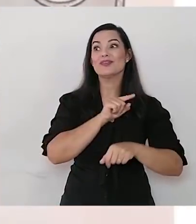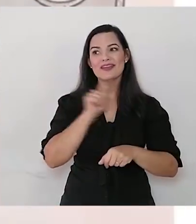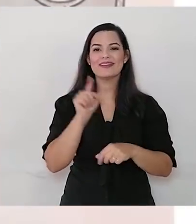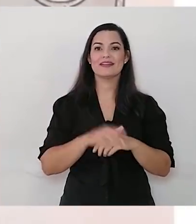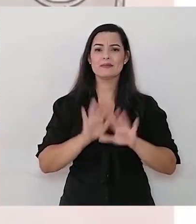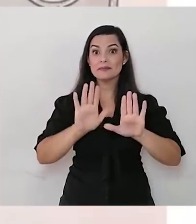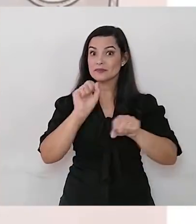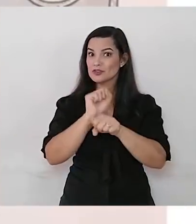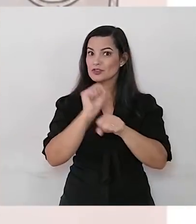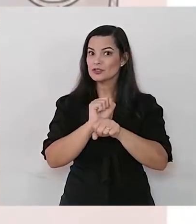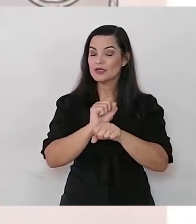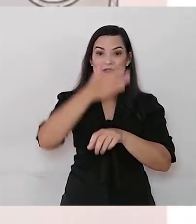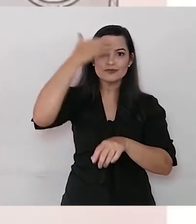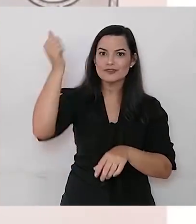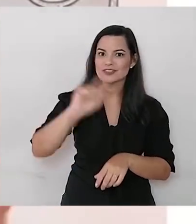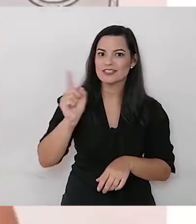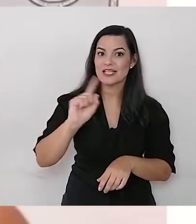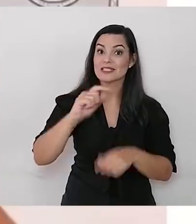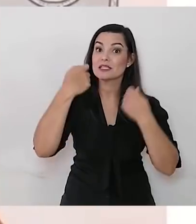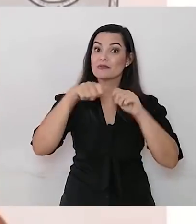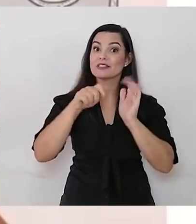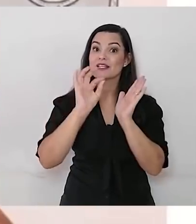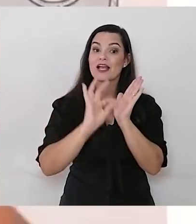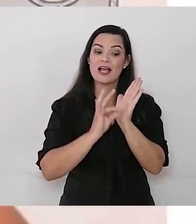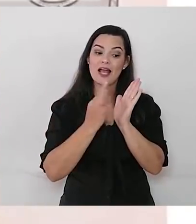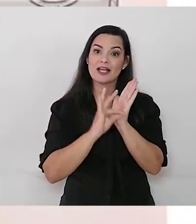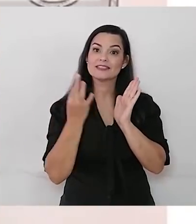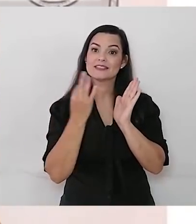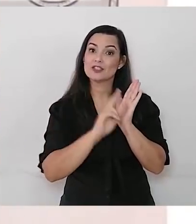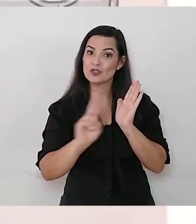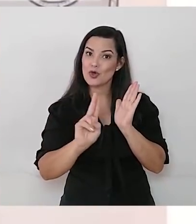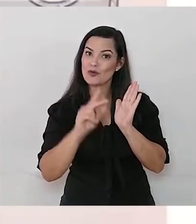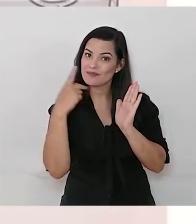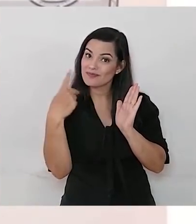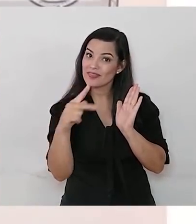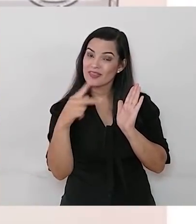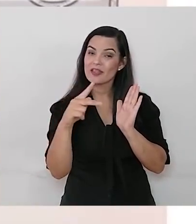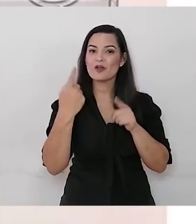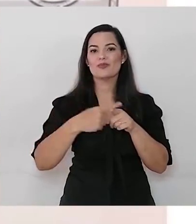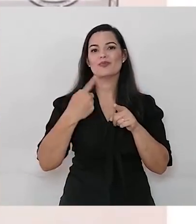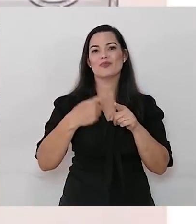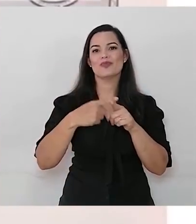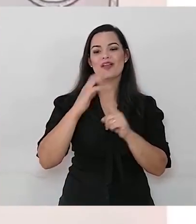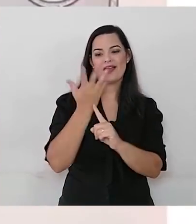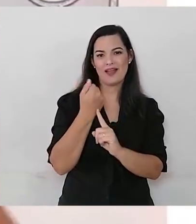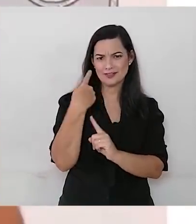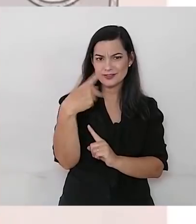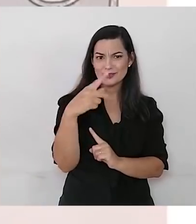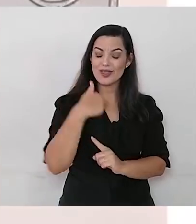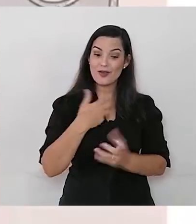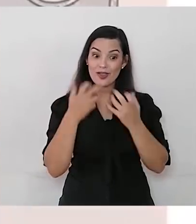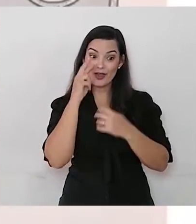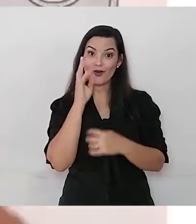espera um minuto. Não se esqueça de assinar o seu nome na sua obra de arte, para eu conhecer quem